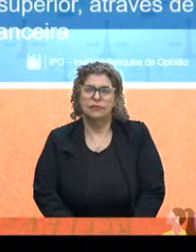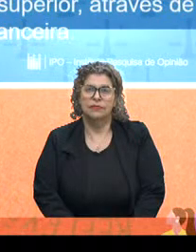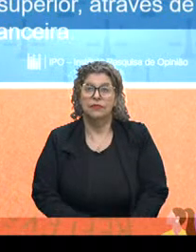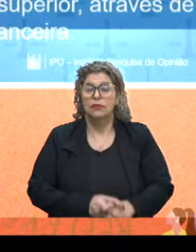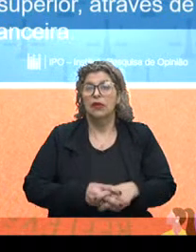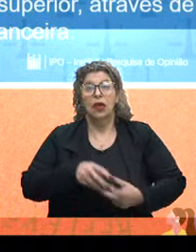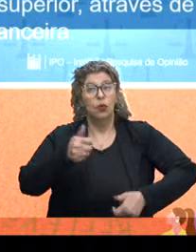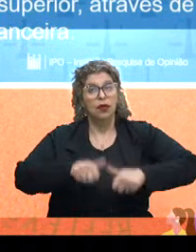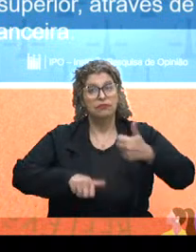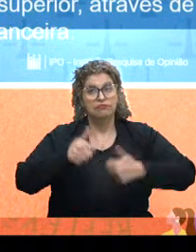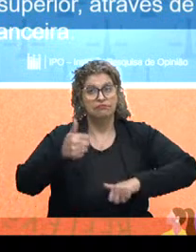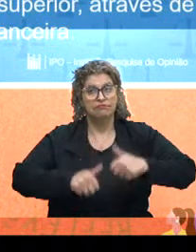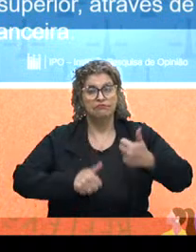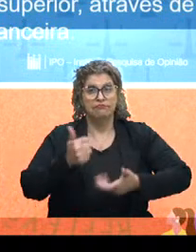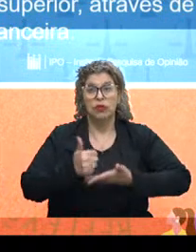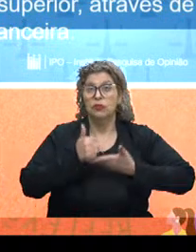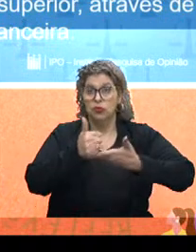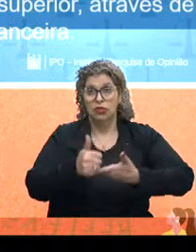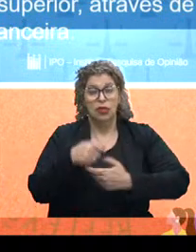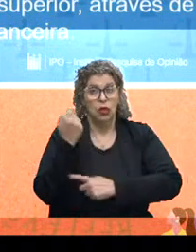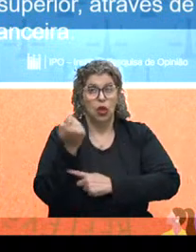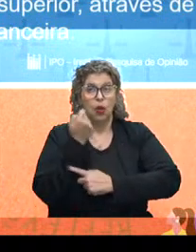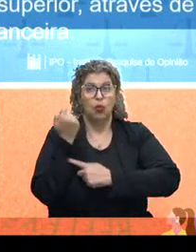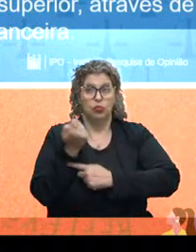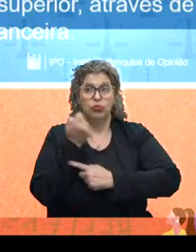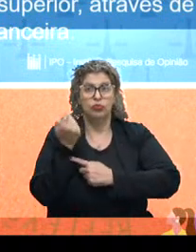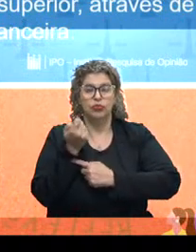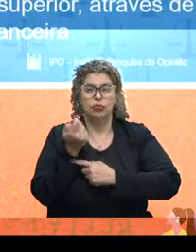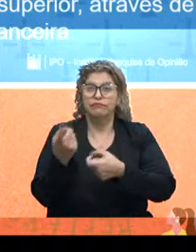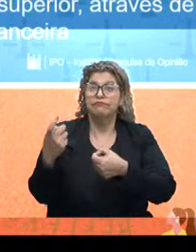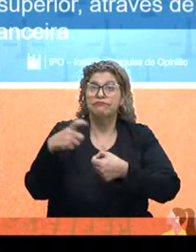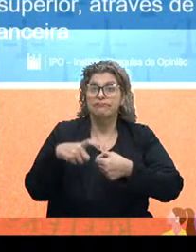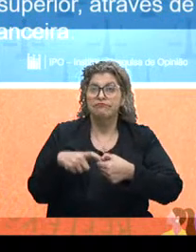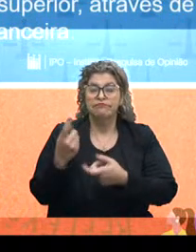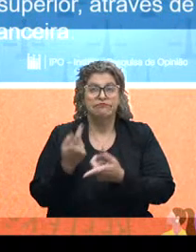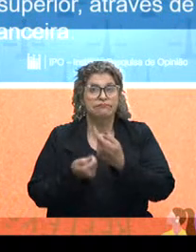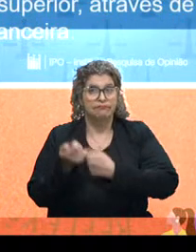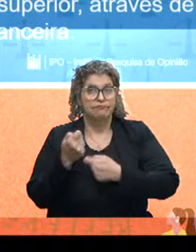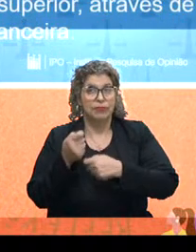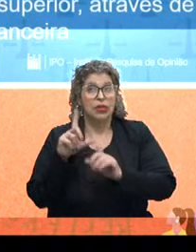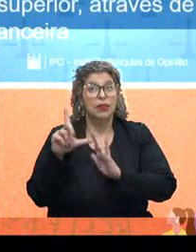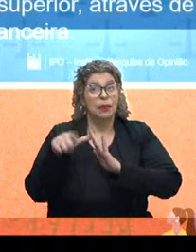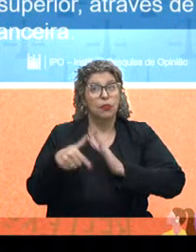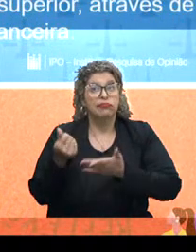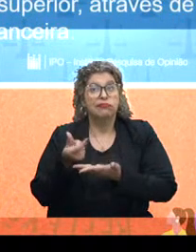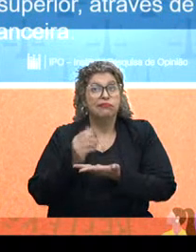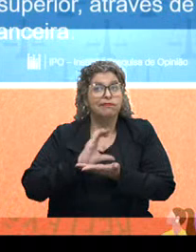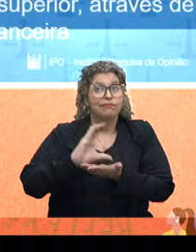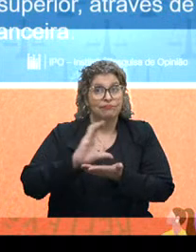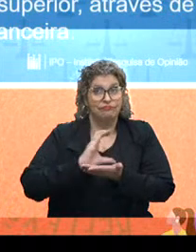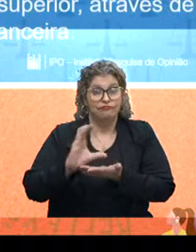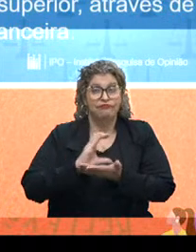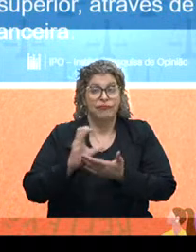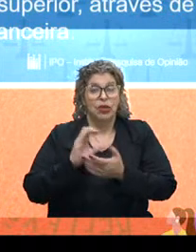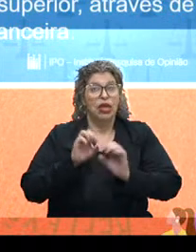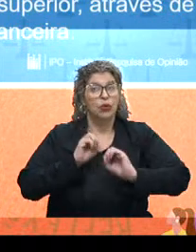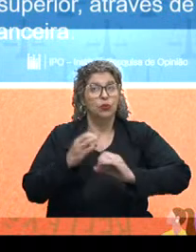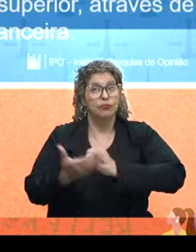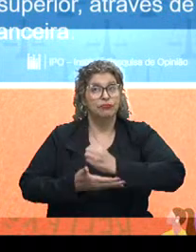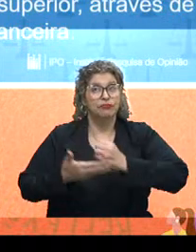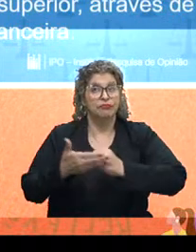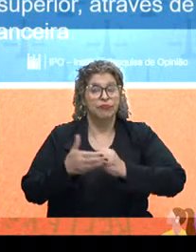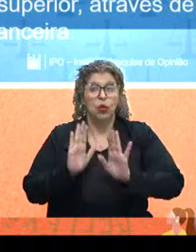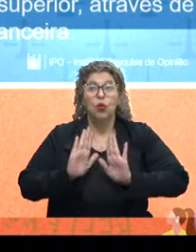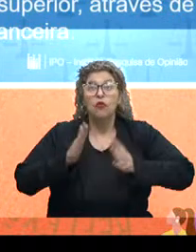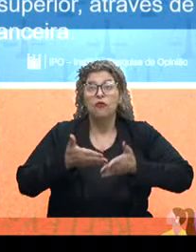qualificação profissional para auxiliar os gaúchos, principalmente para a retomada econômica. Depois, investimentos em educação básica, com